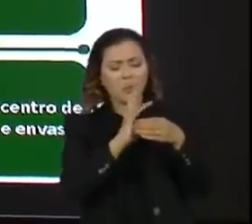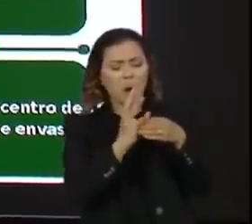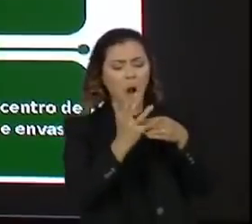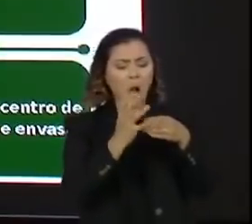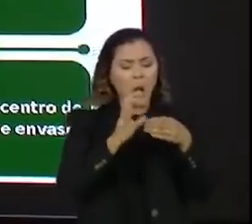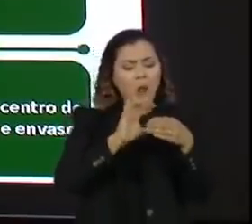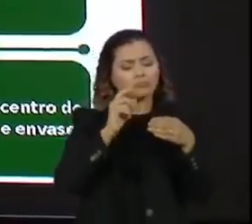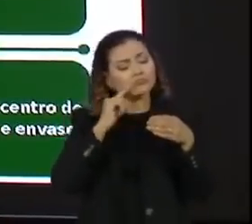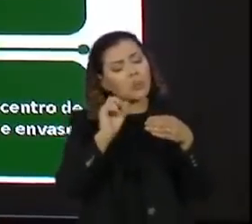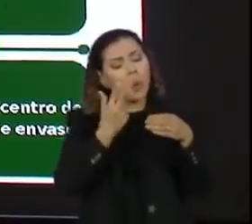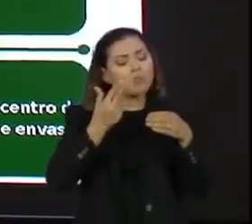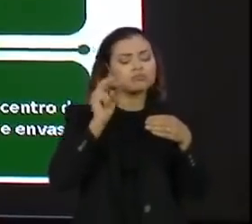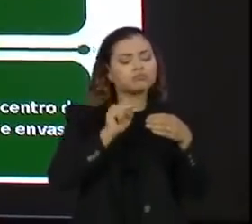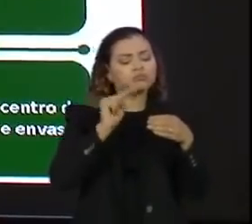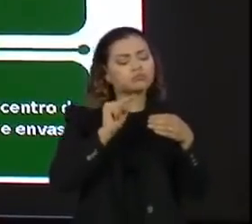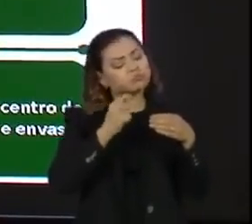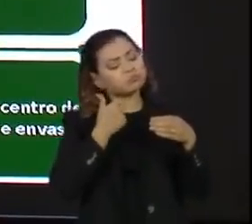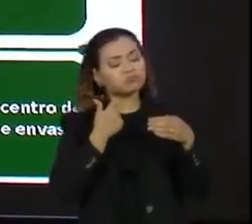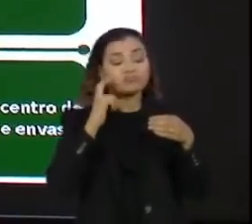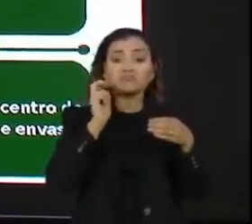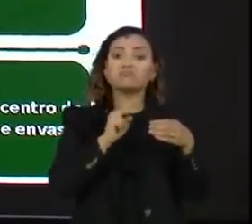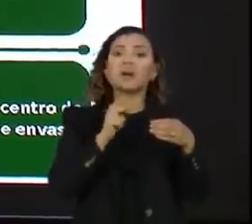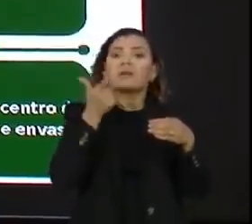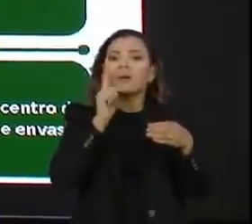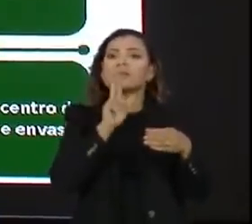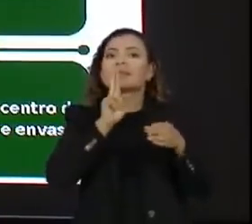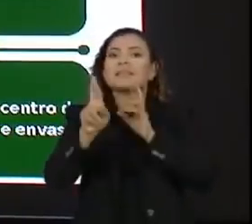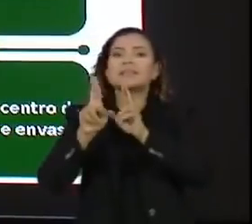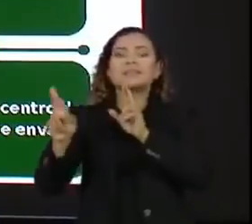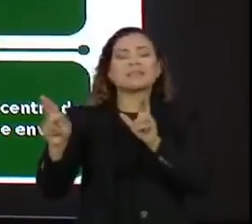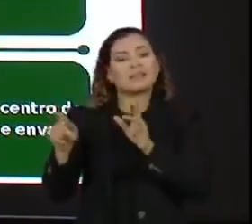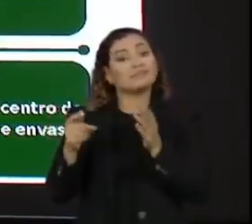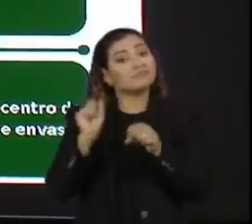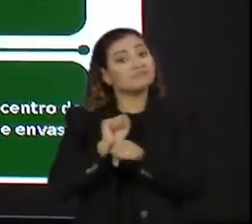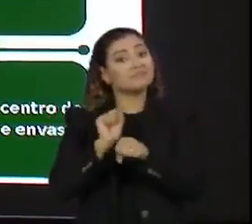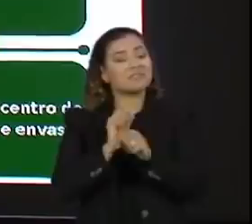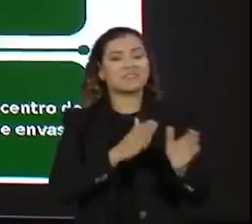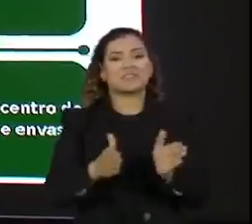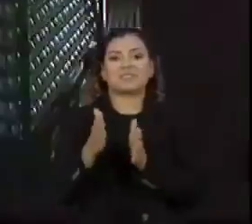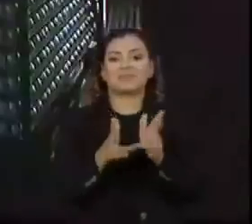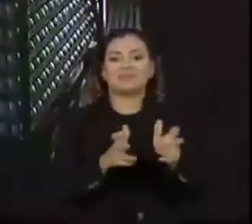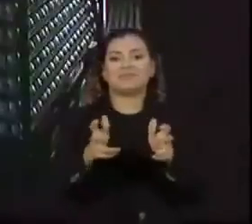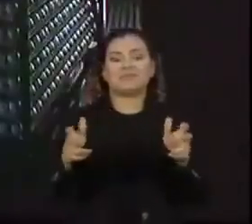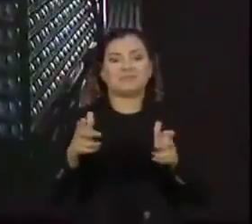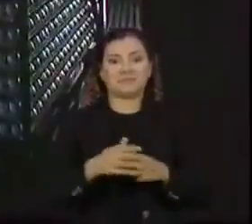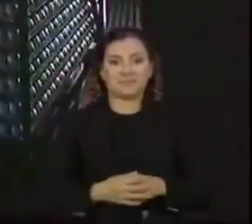subsequentes até, finalmente, a produção das doses de vacina. Próximo.